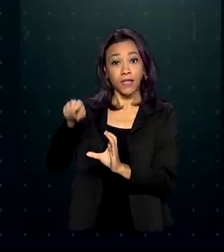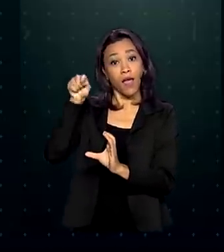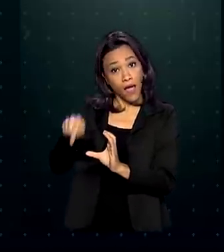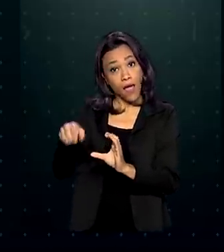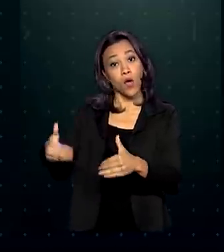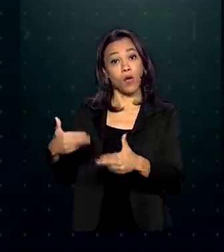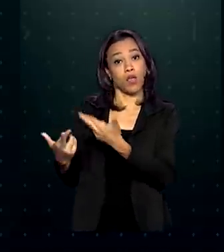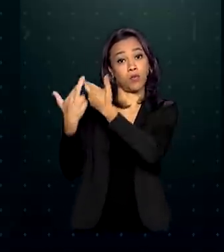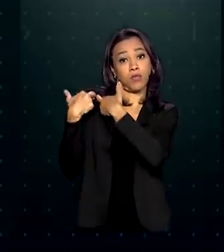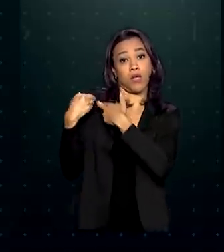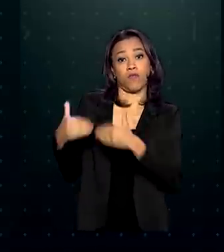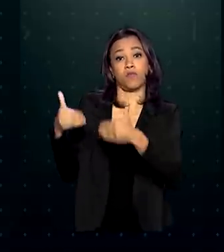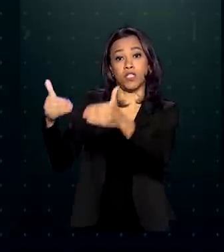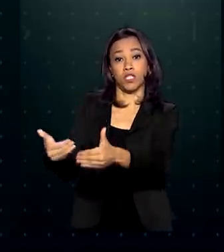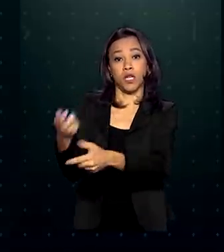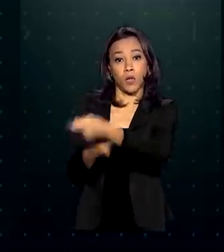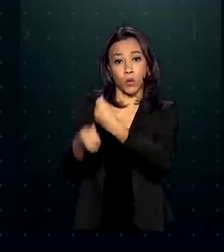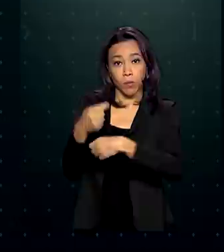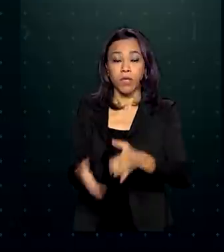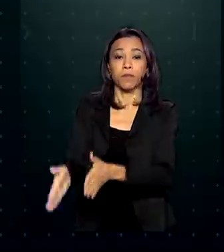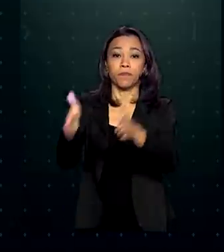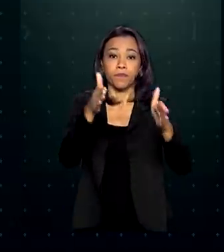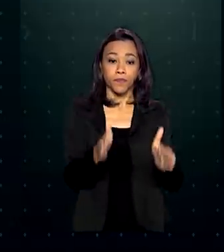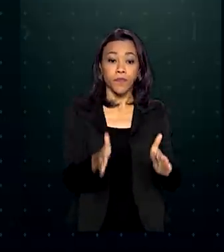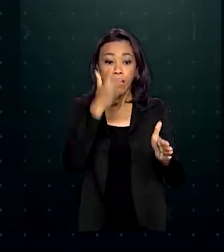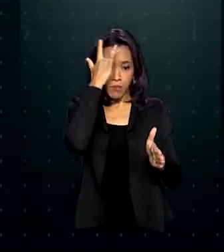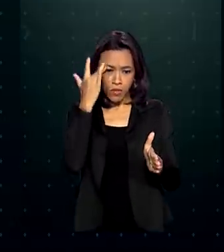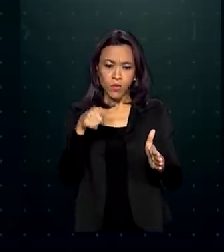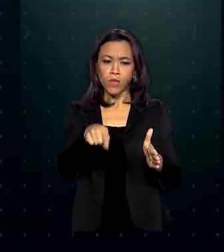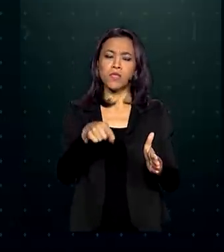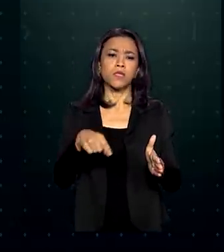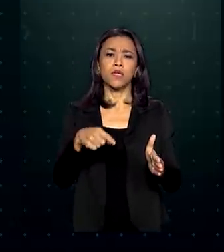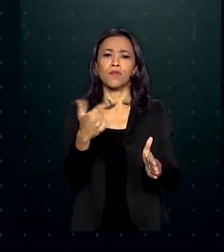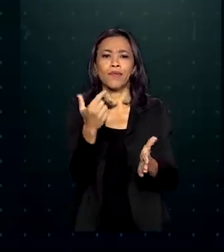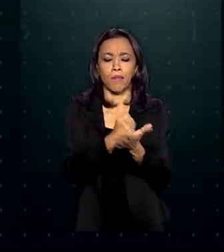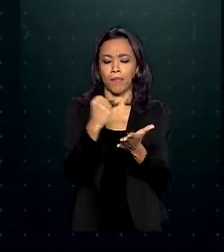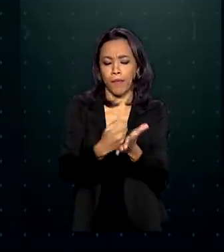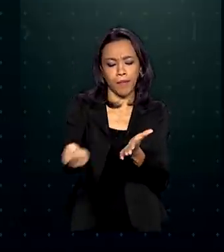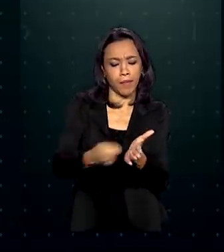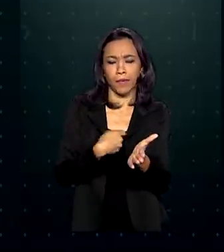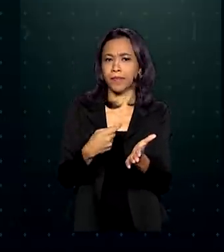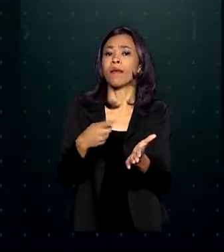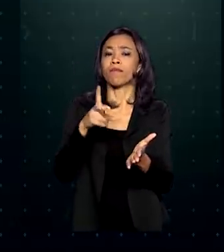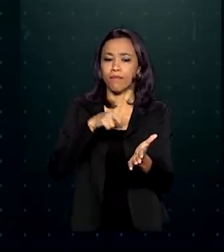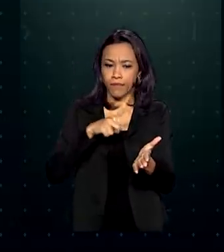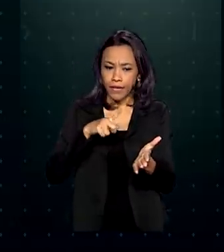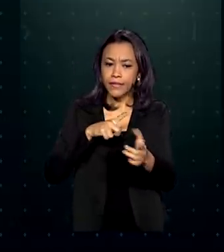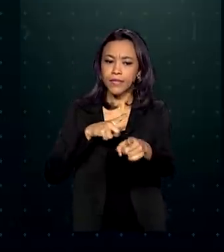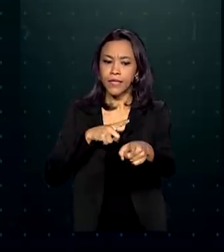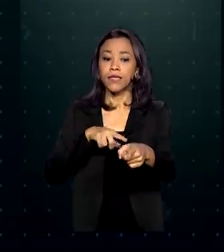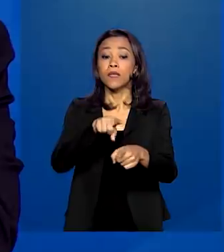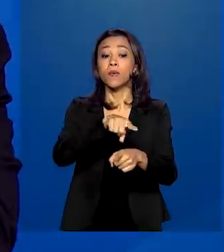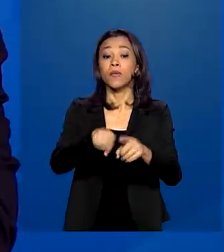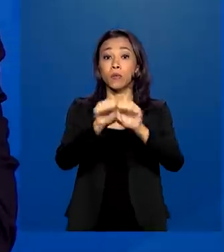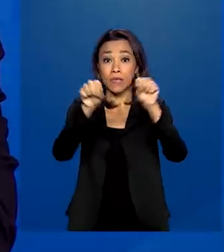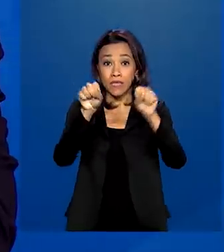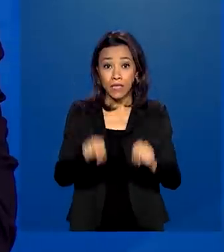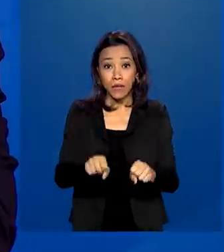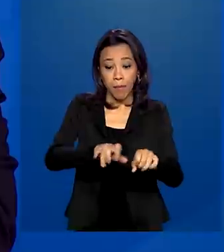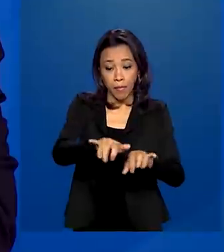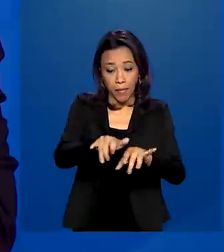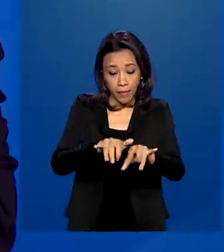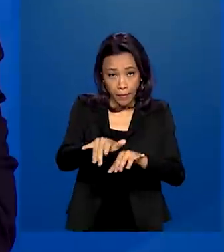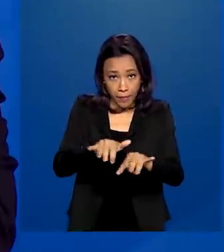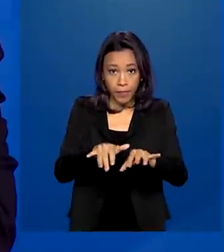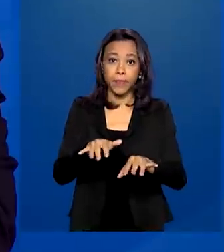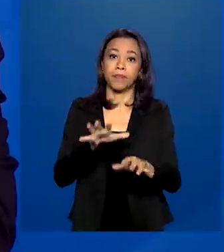Economia. Já para os informais, haverá um sistema digital para cadastramento das informações. O ministro